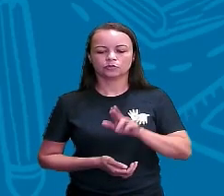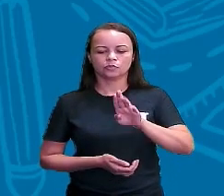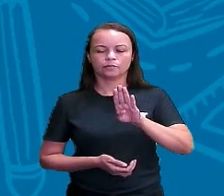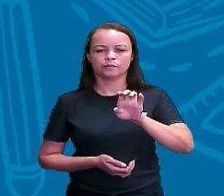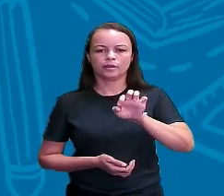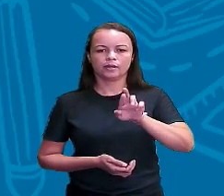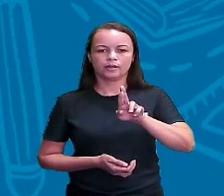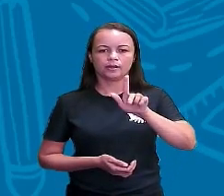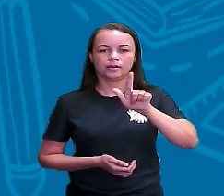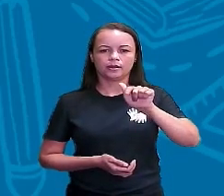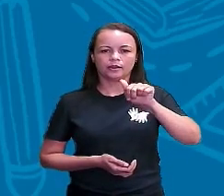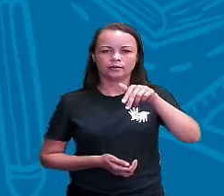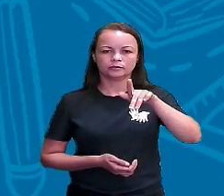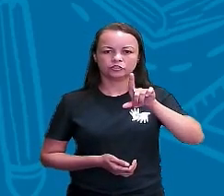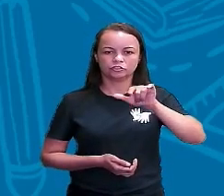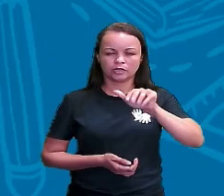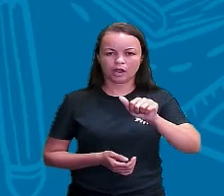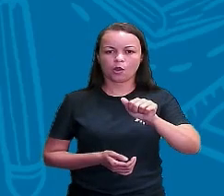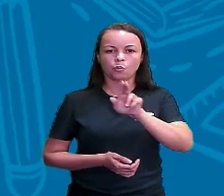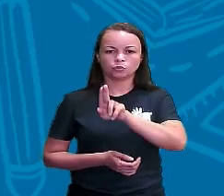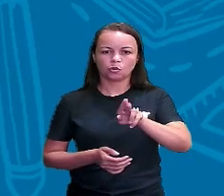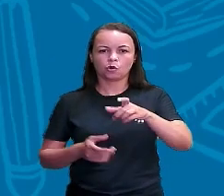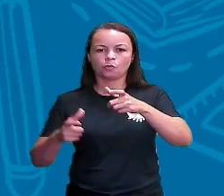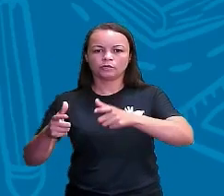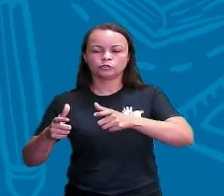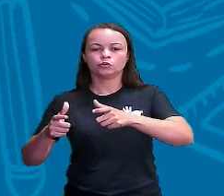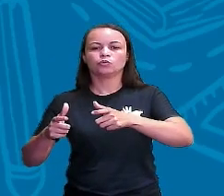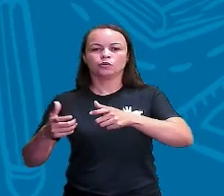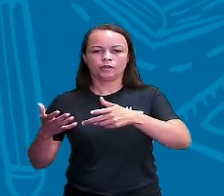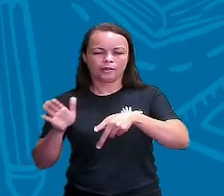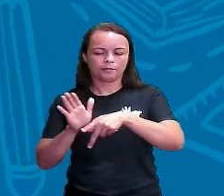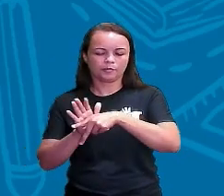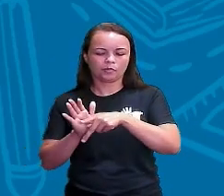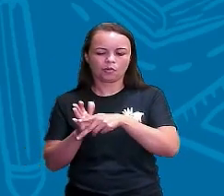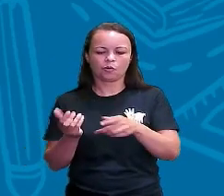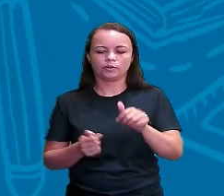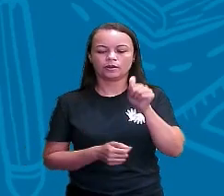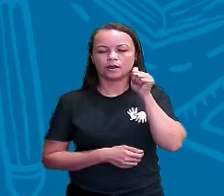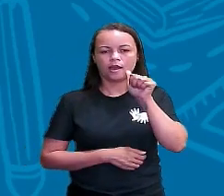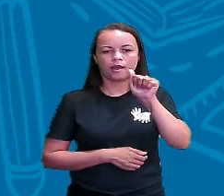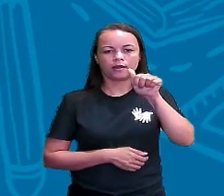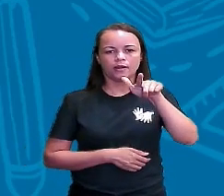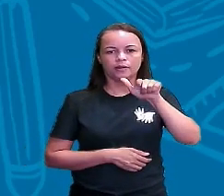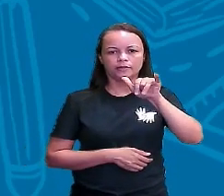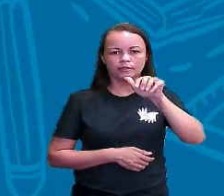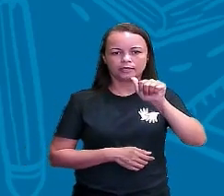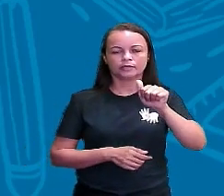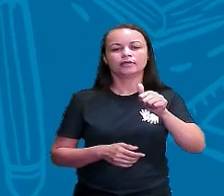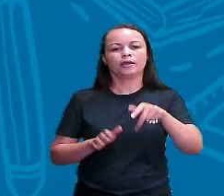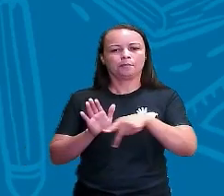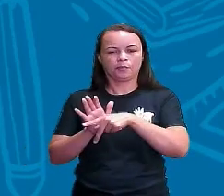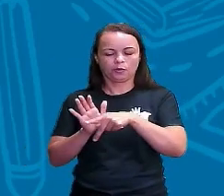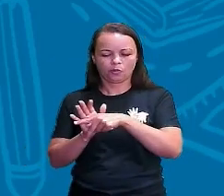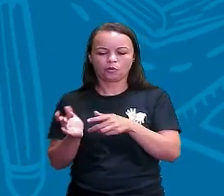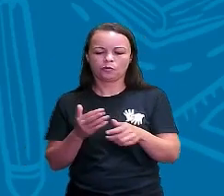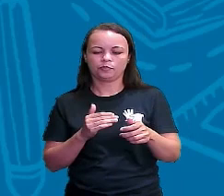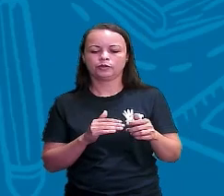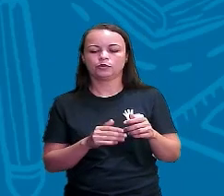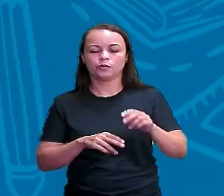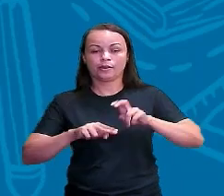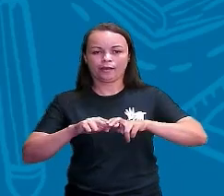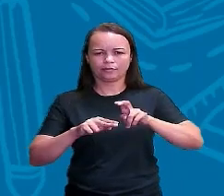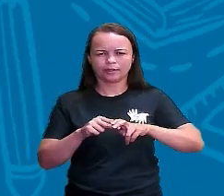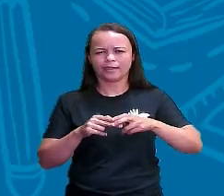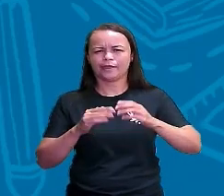nome de um lugar, então é próprio, Aline, nome de pessoa, próprio, cadeira é comum, ó, casa também,